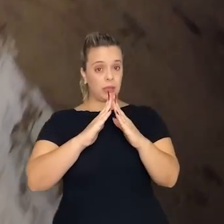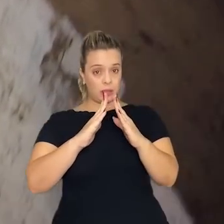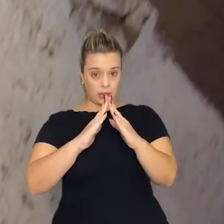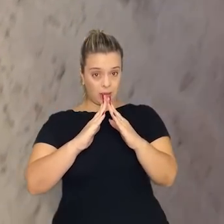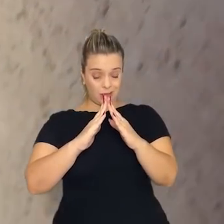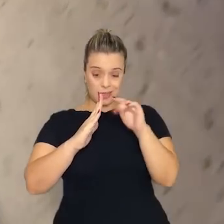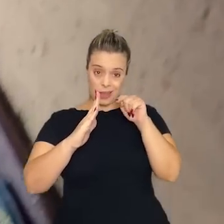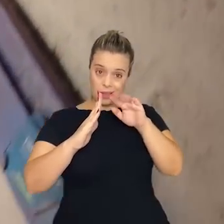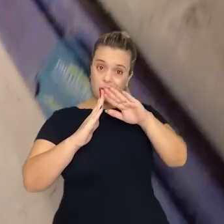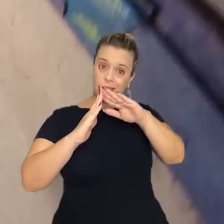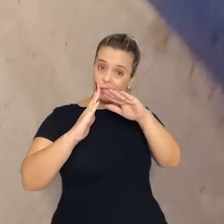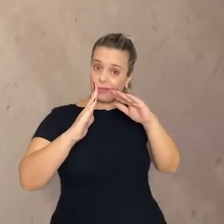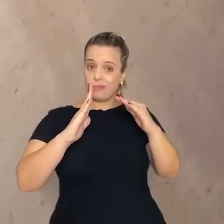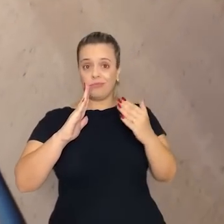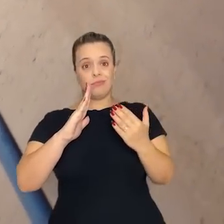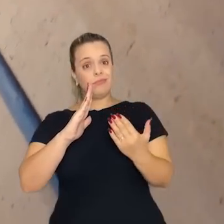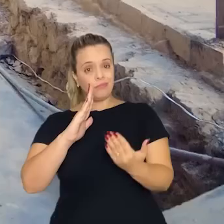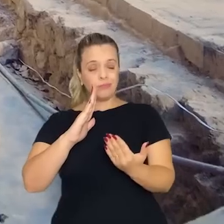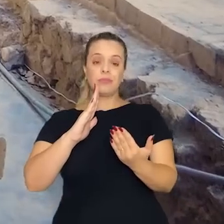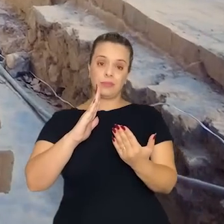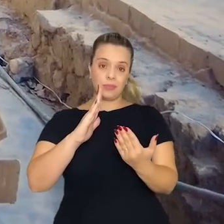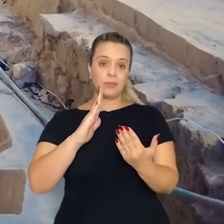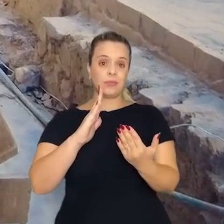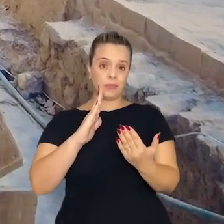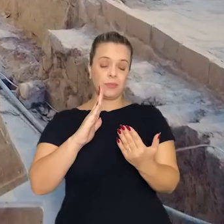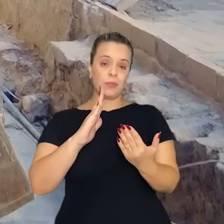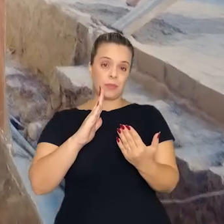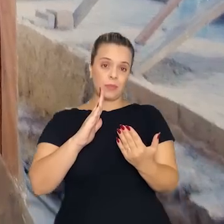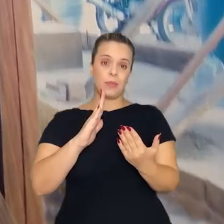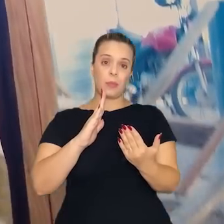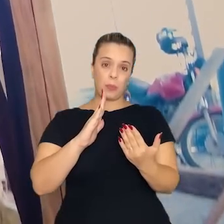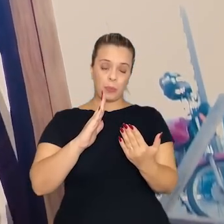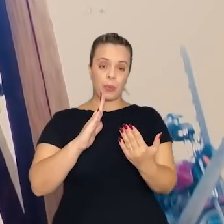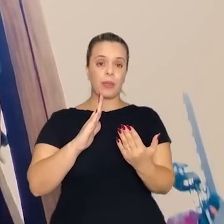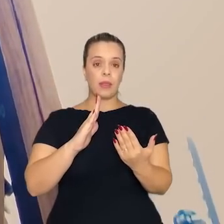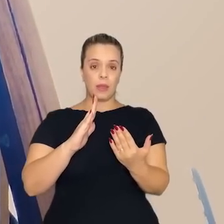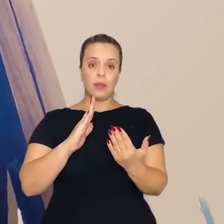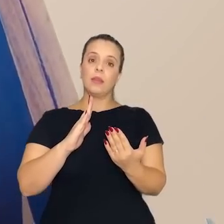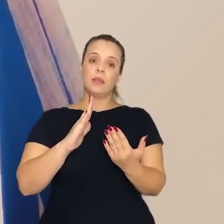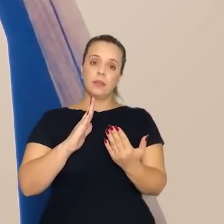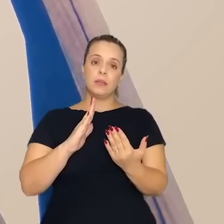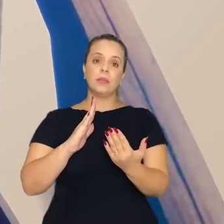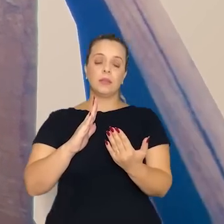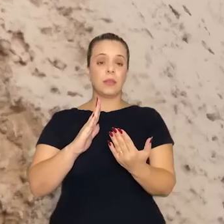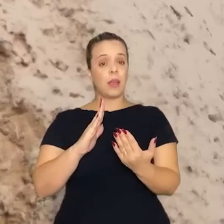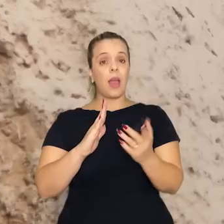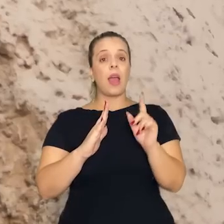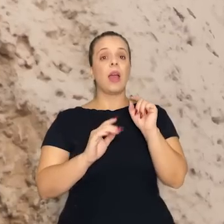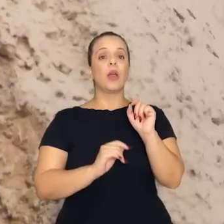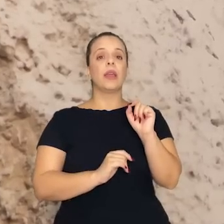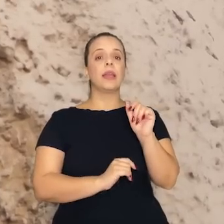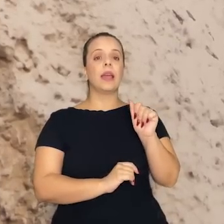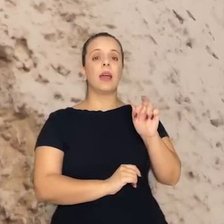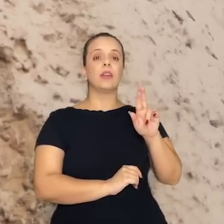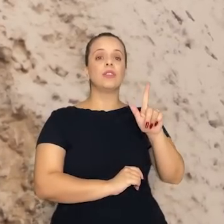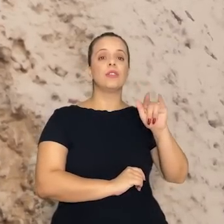Sofreu um sinistro de ter um desabamento parcial de uma parede. A argila como